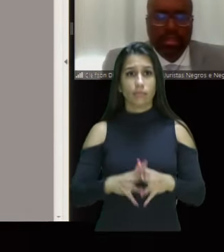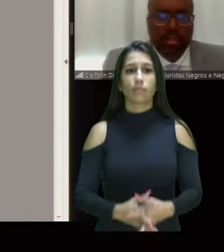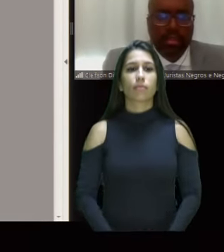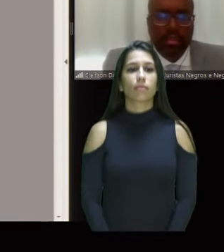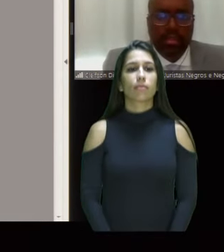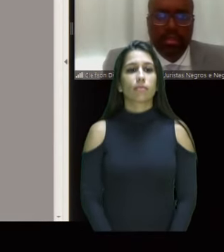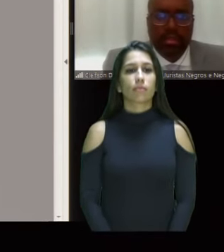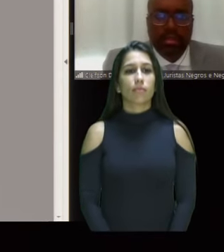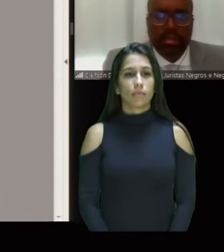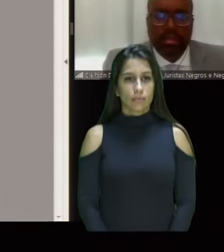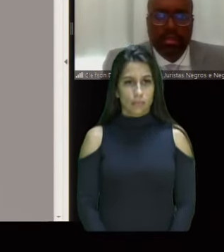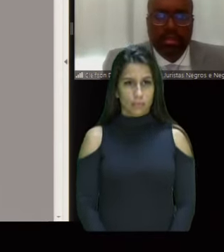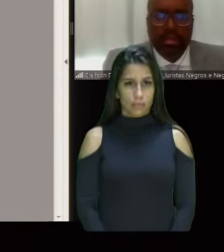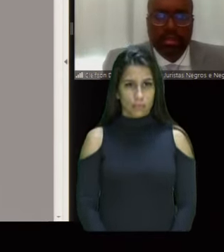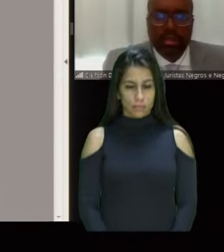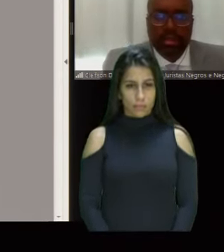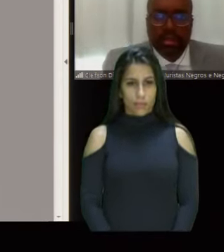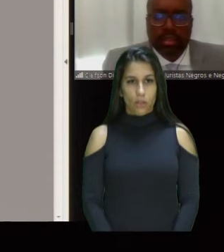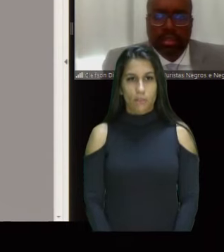Estamos sim, ok.